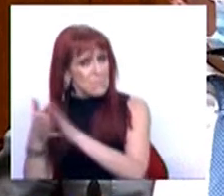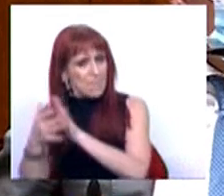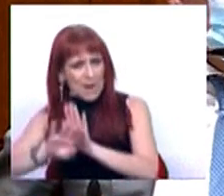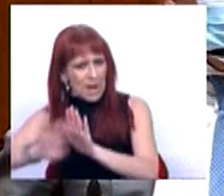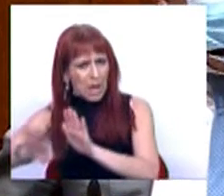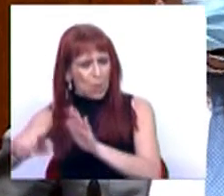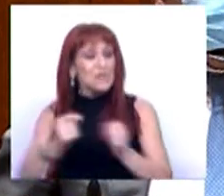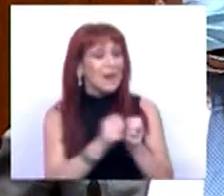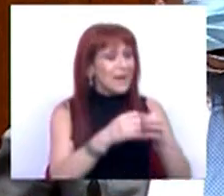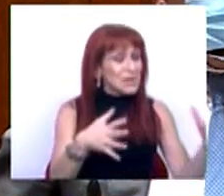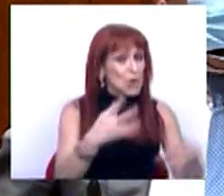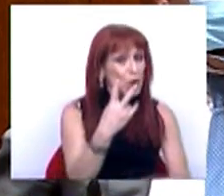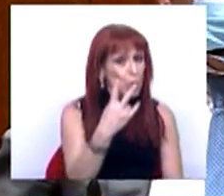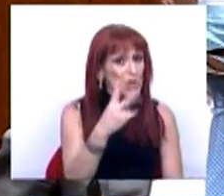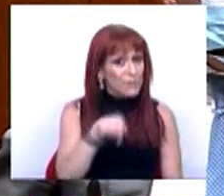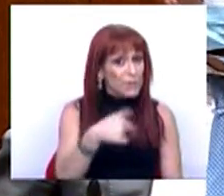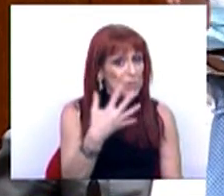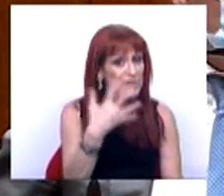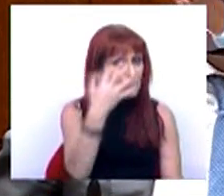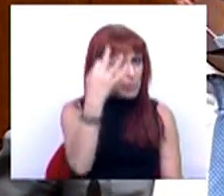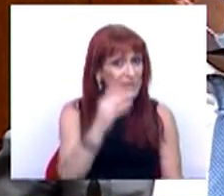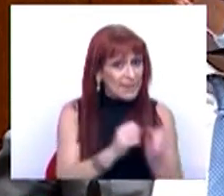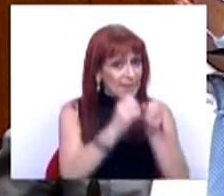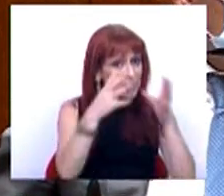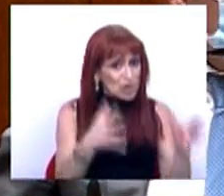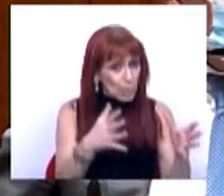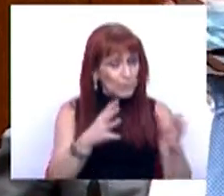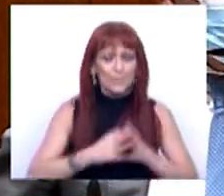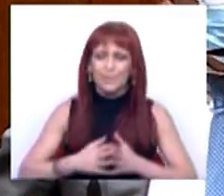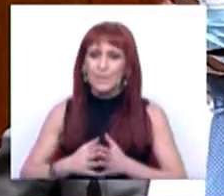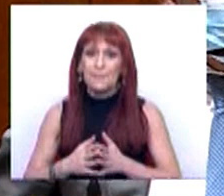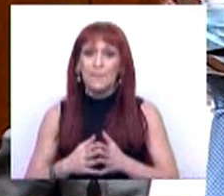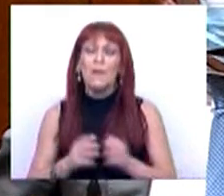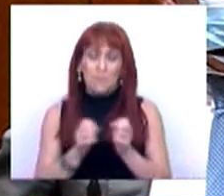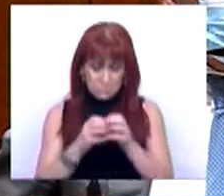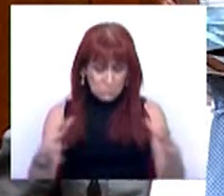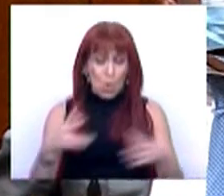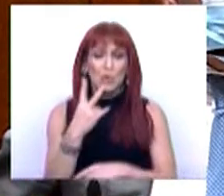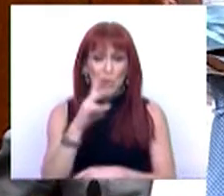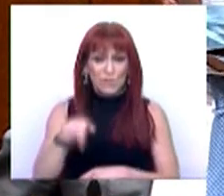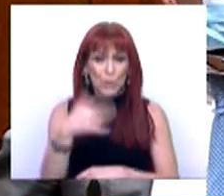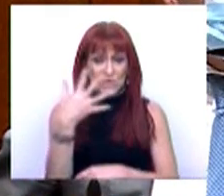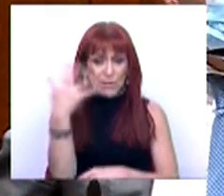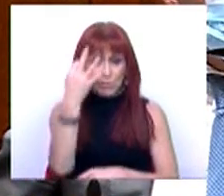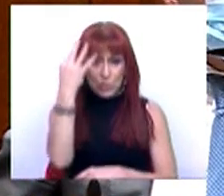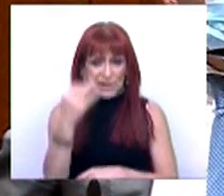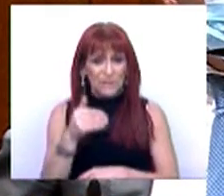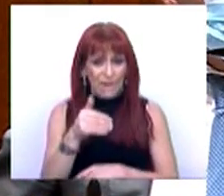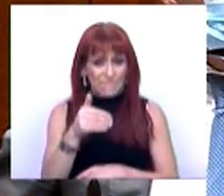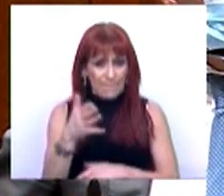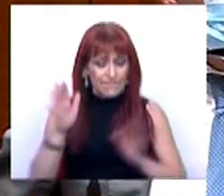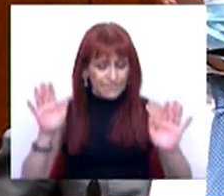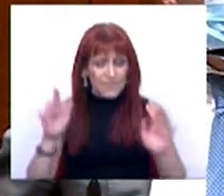admissões, cresceu 2,5%. Vai crescer 2,5%.